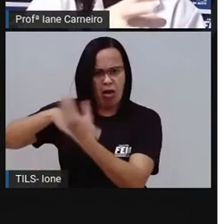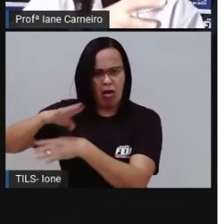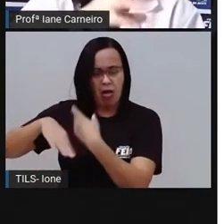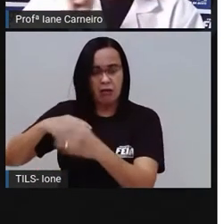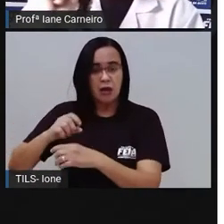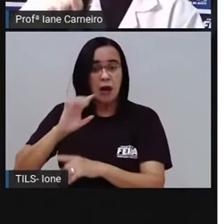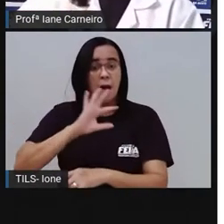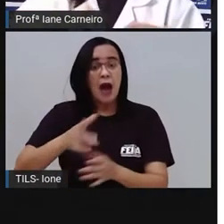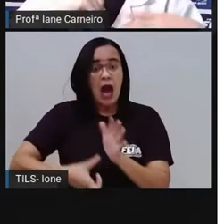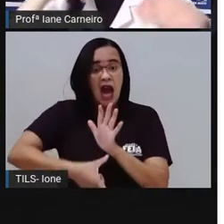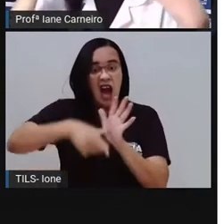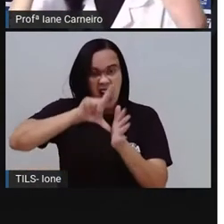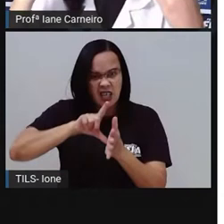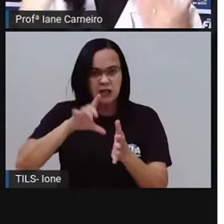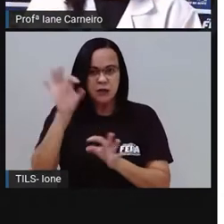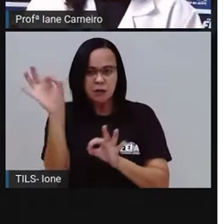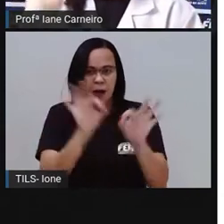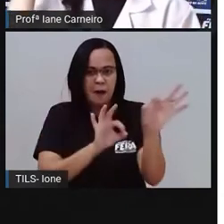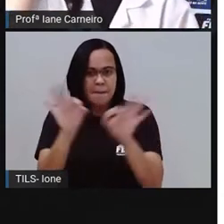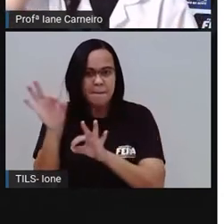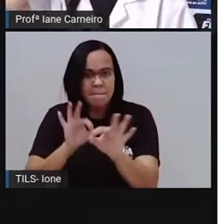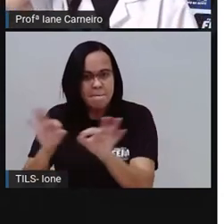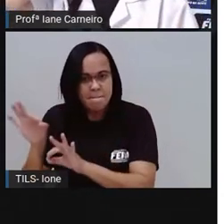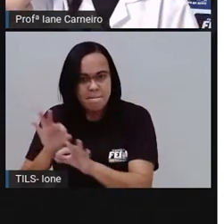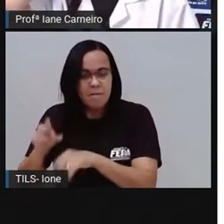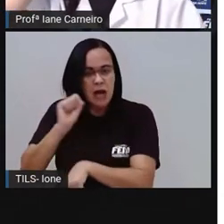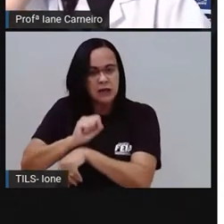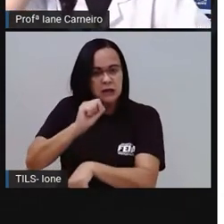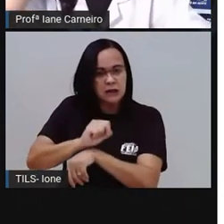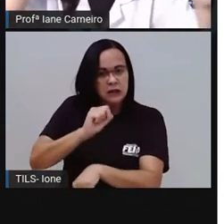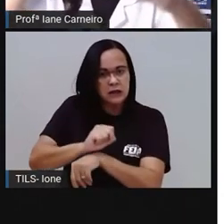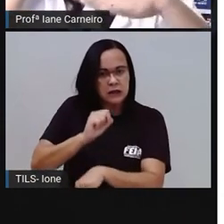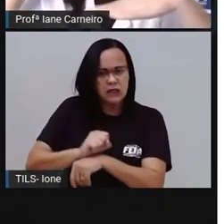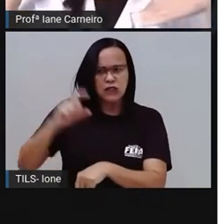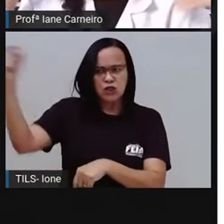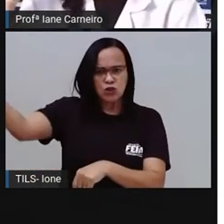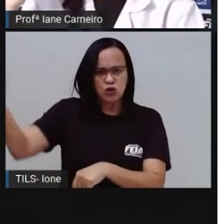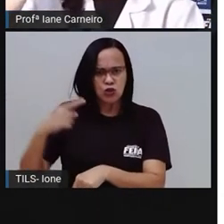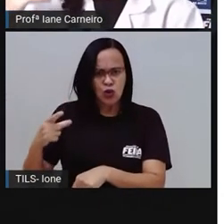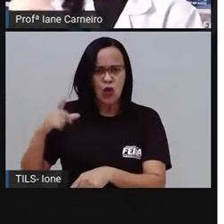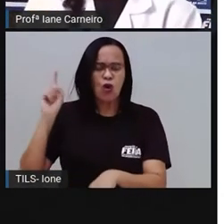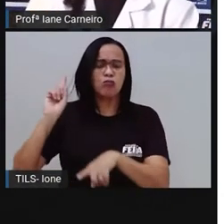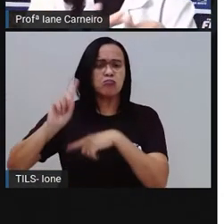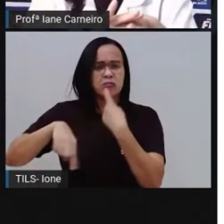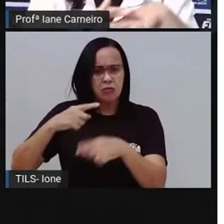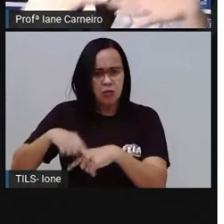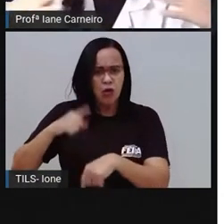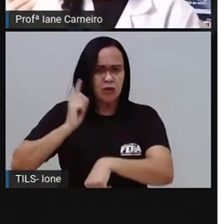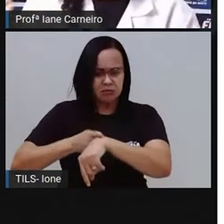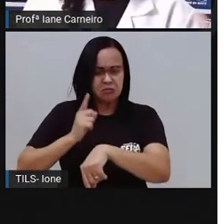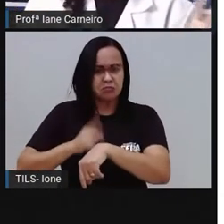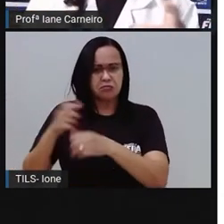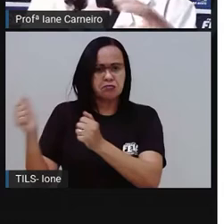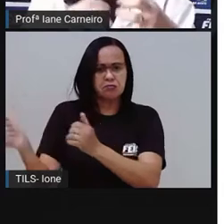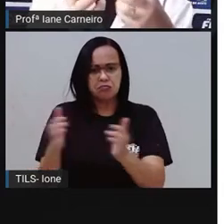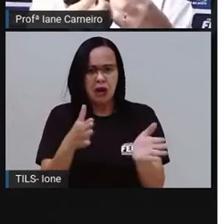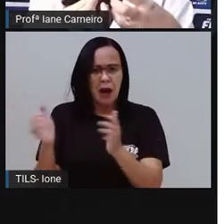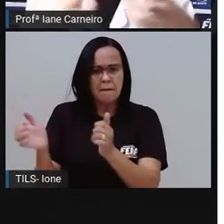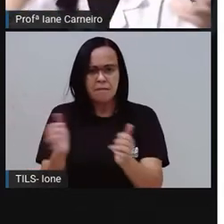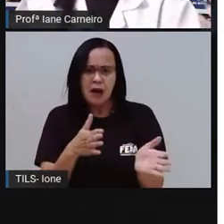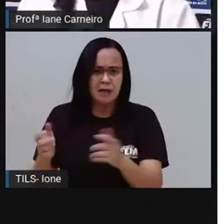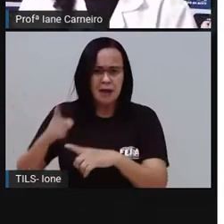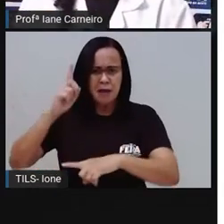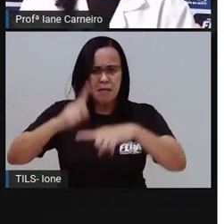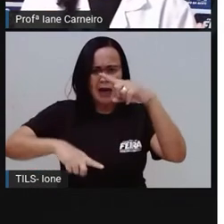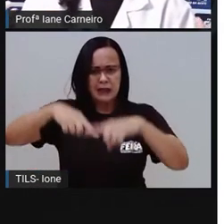uma camada de lixo, depois passa o tempo, eles cobrem, né, aquele lixo com o material e aí o